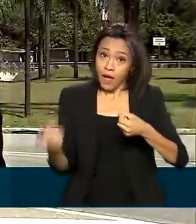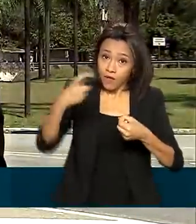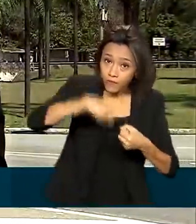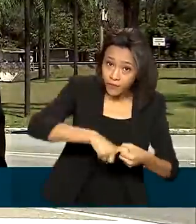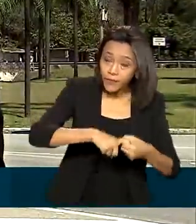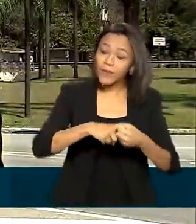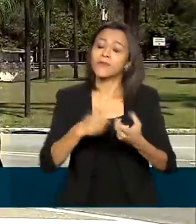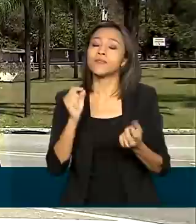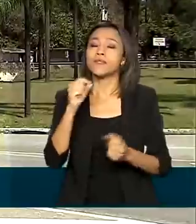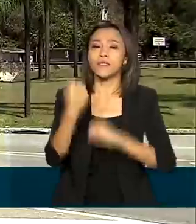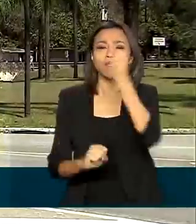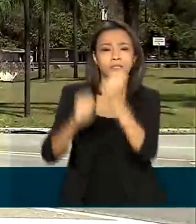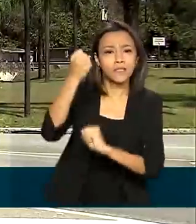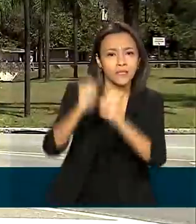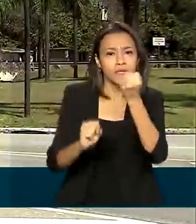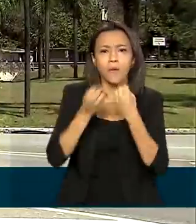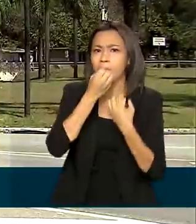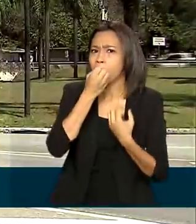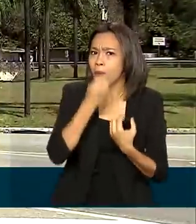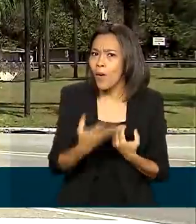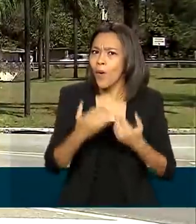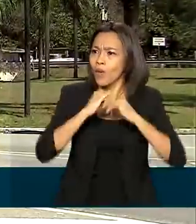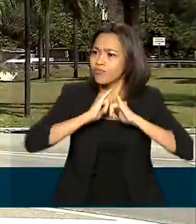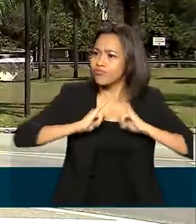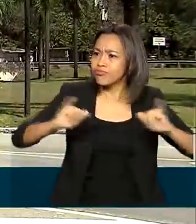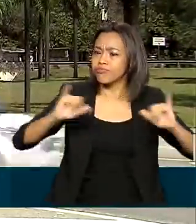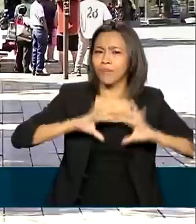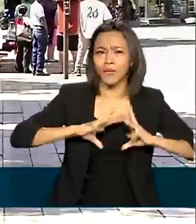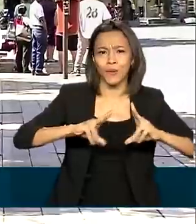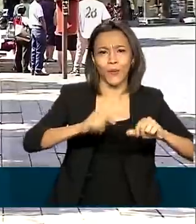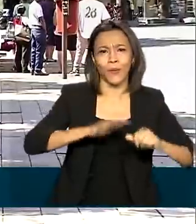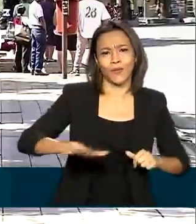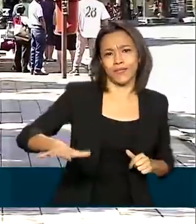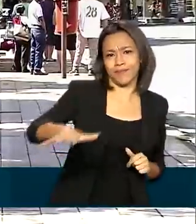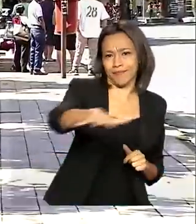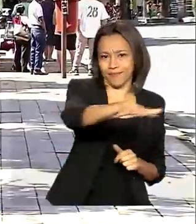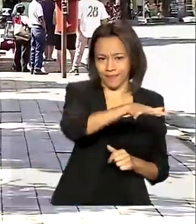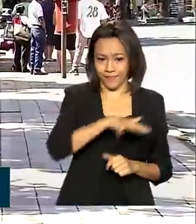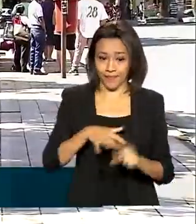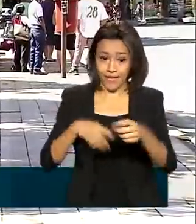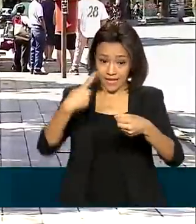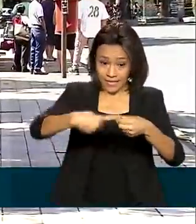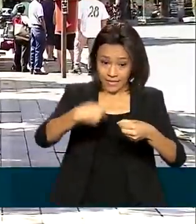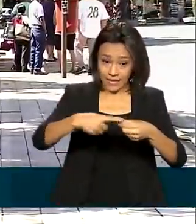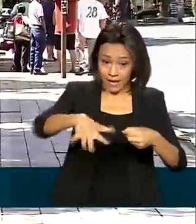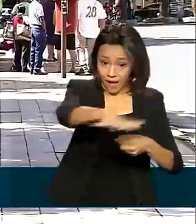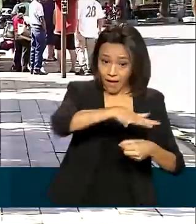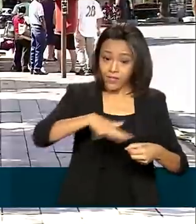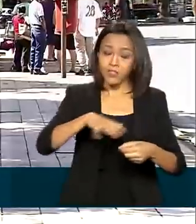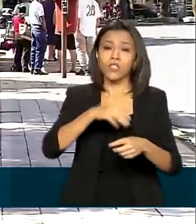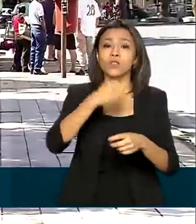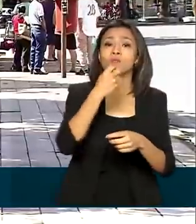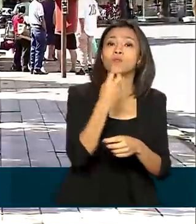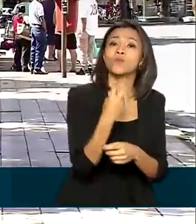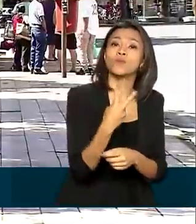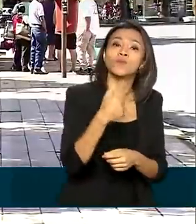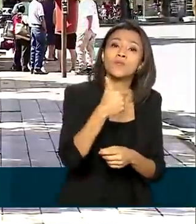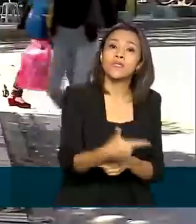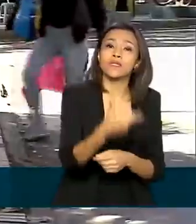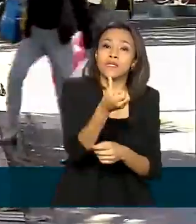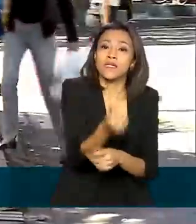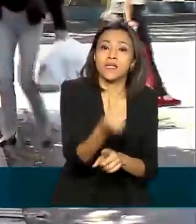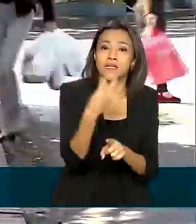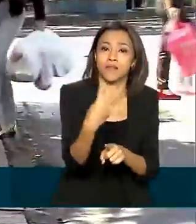no alto forno 1 é uma boa notícia para toda a região. E Patinga tem aproximadamente 263 mil